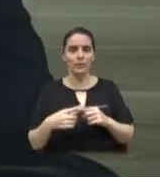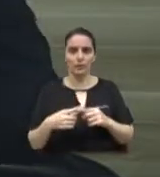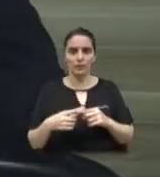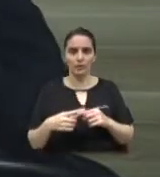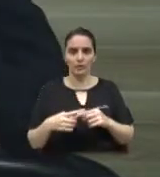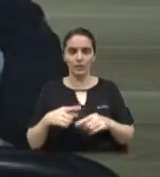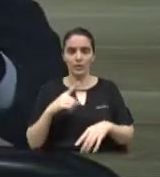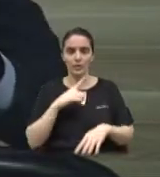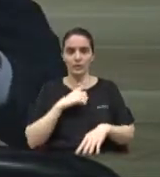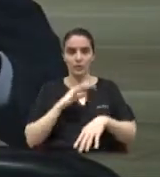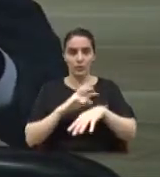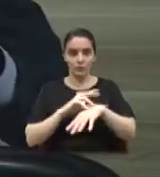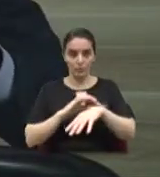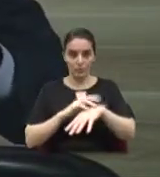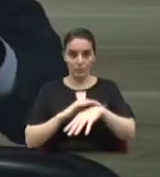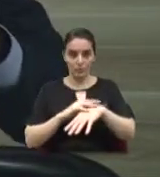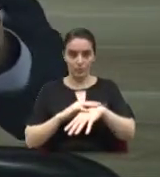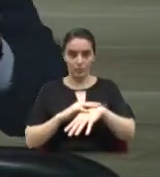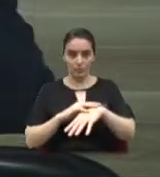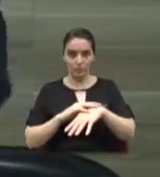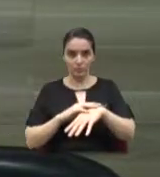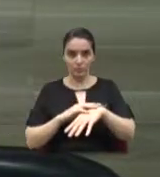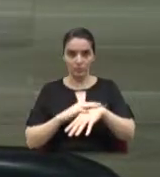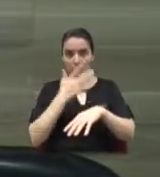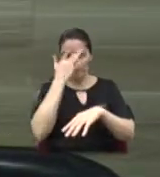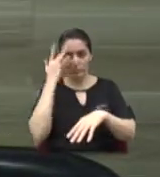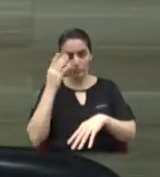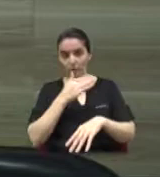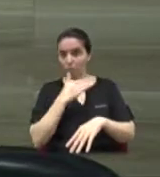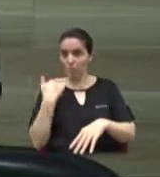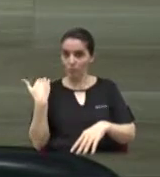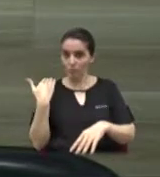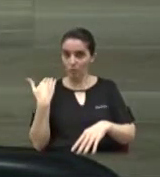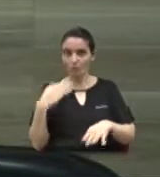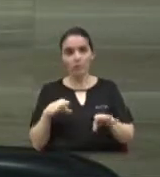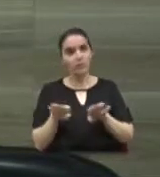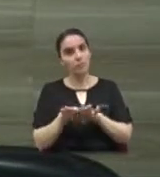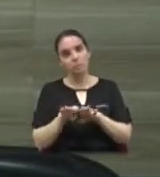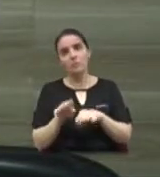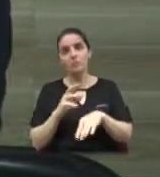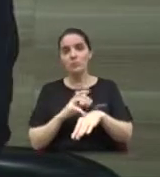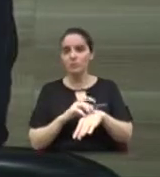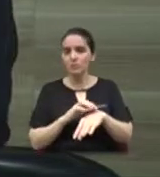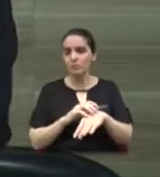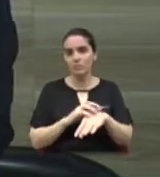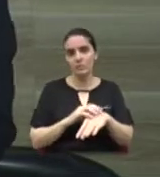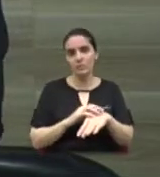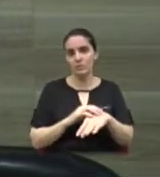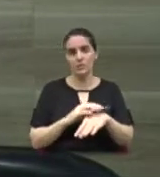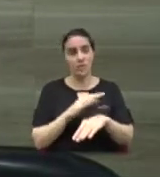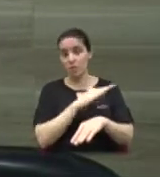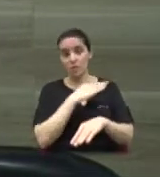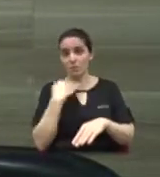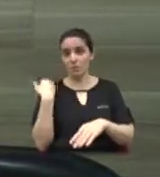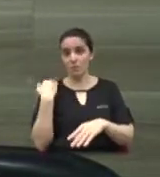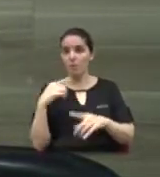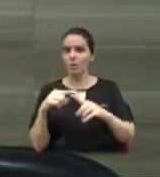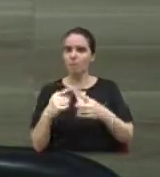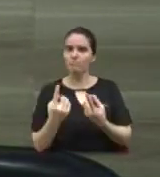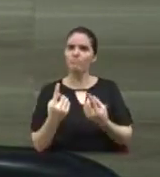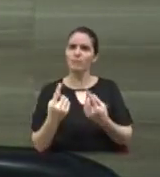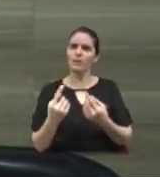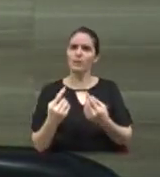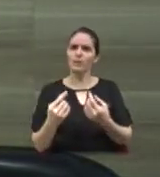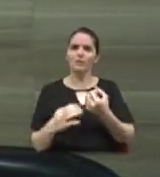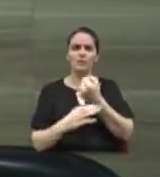a curto prazo, existem as doenças que não matam, mas deixam sequelas. E, dependendo do grau, pode ser